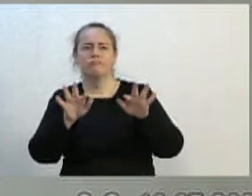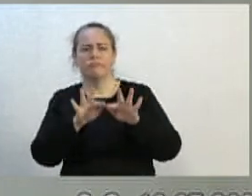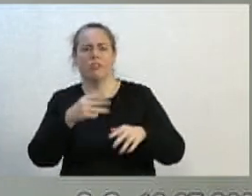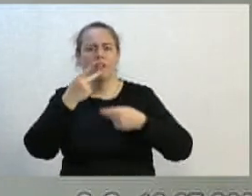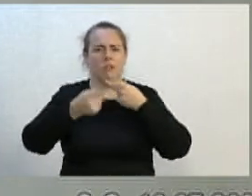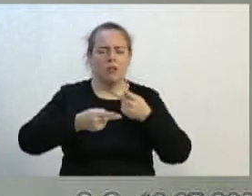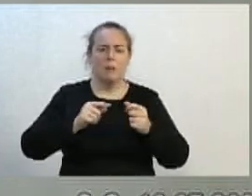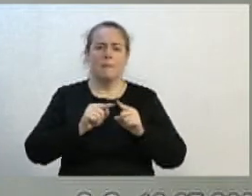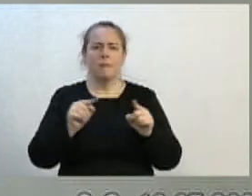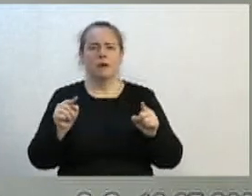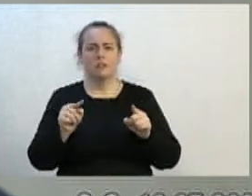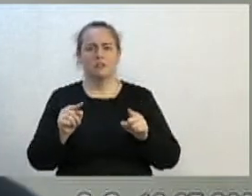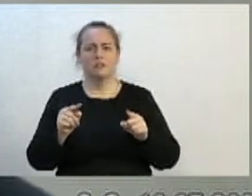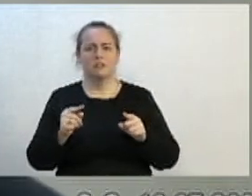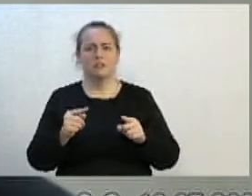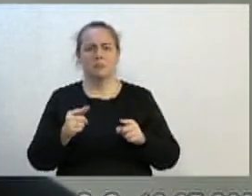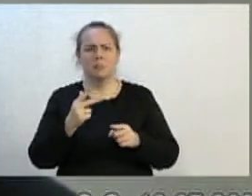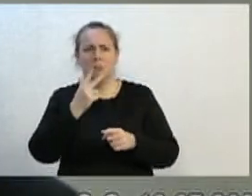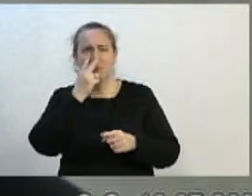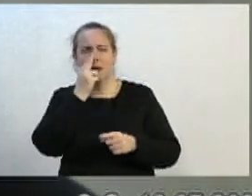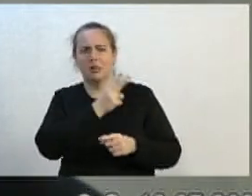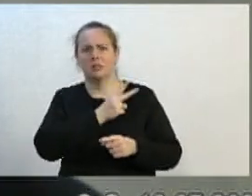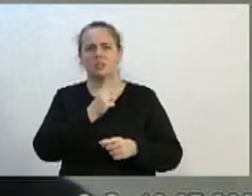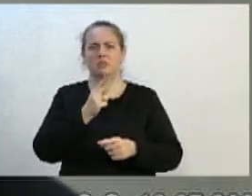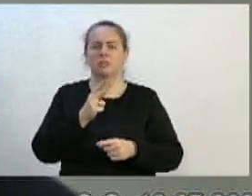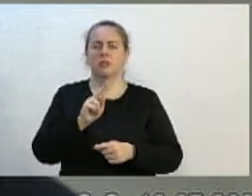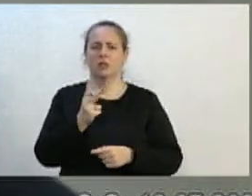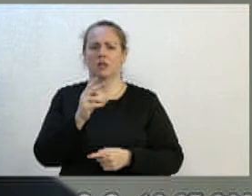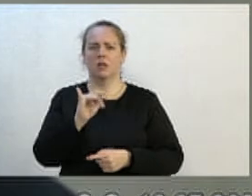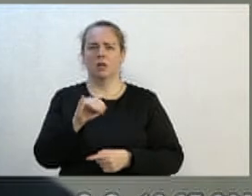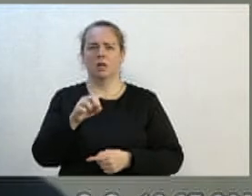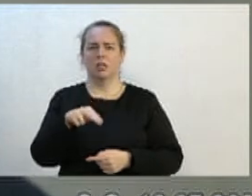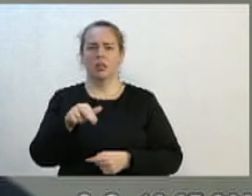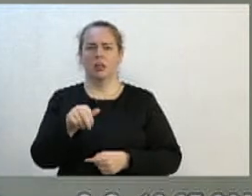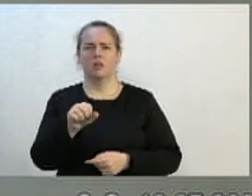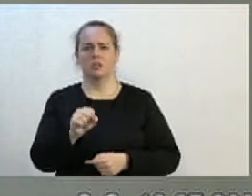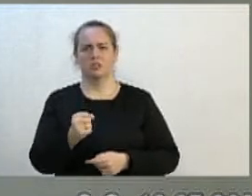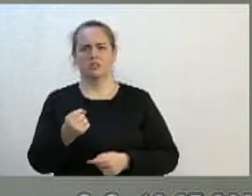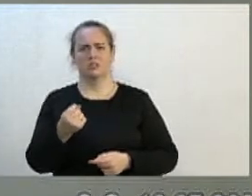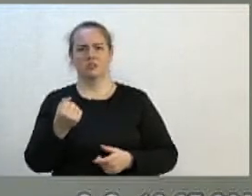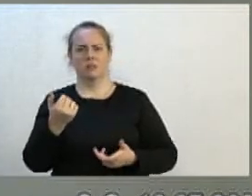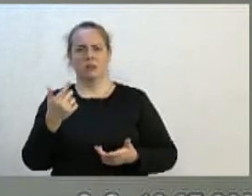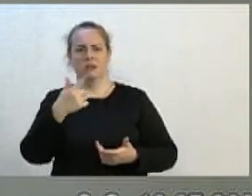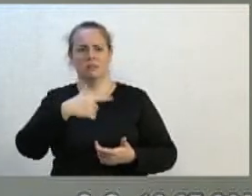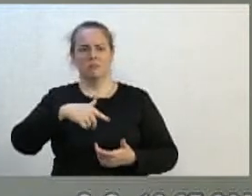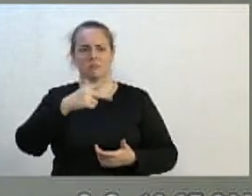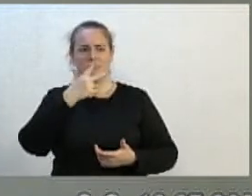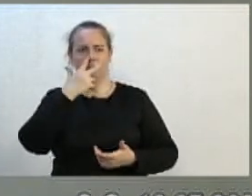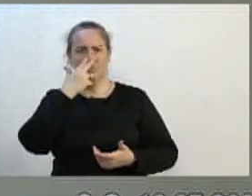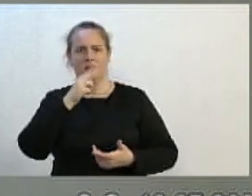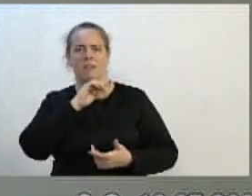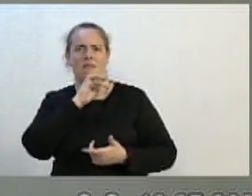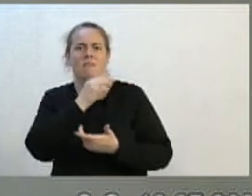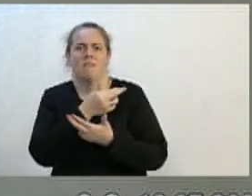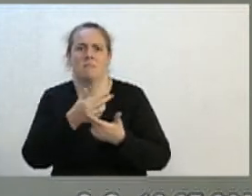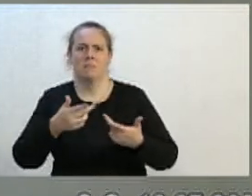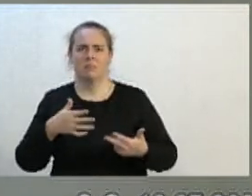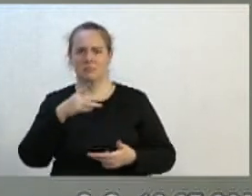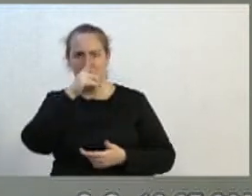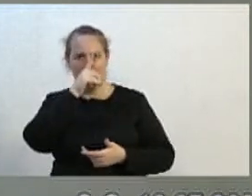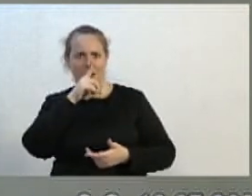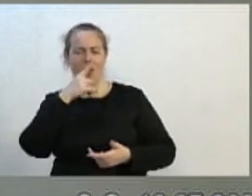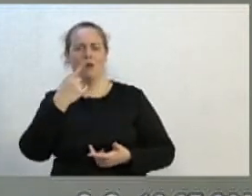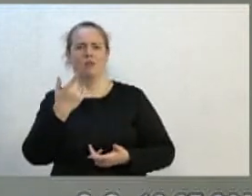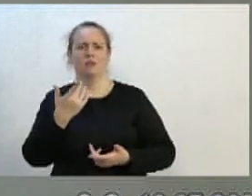Eles são hienas, são piranhas, são